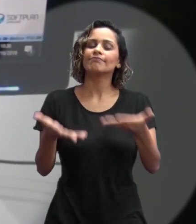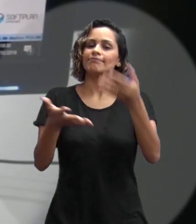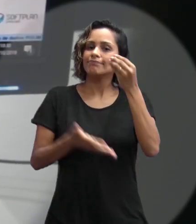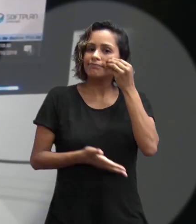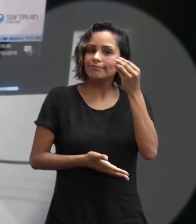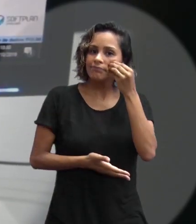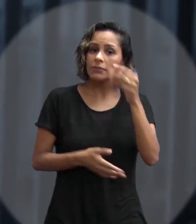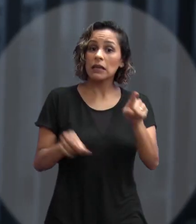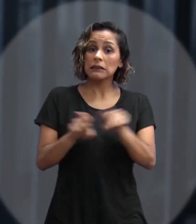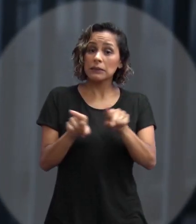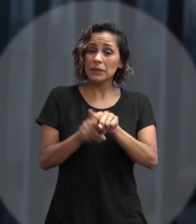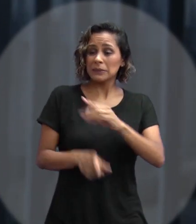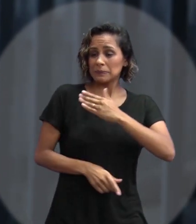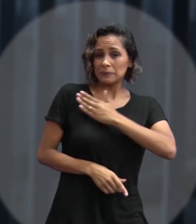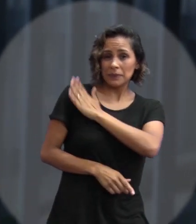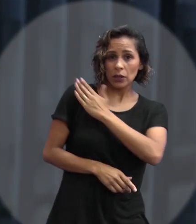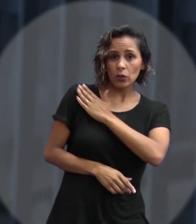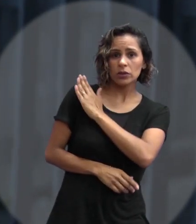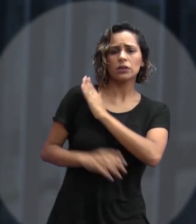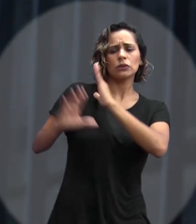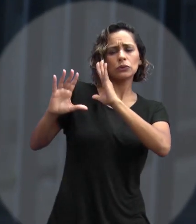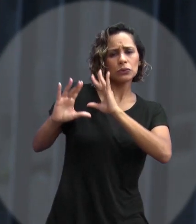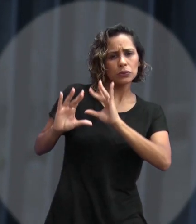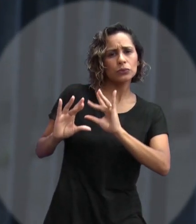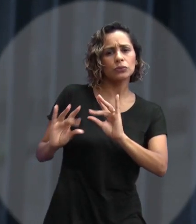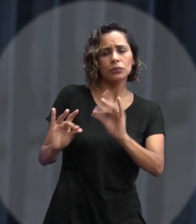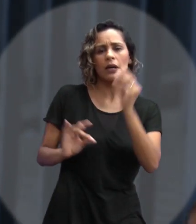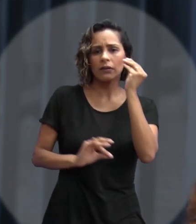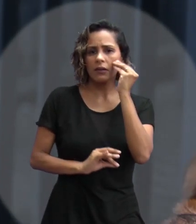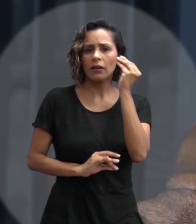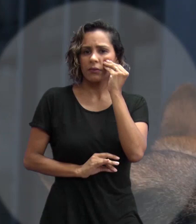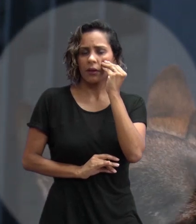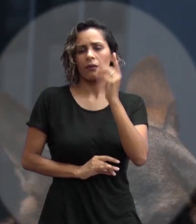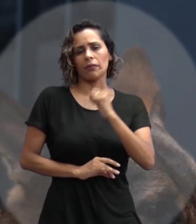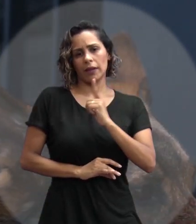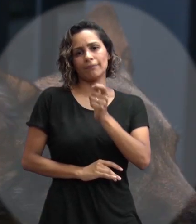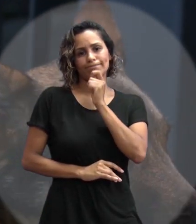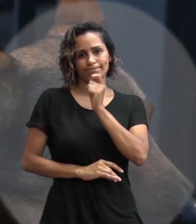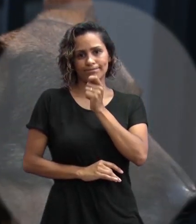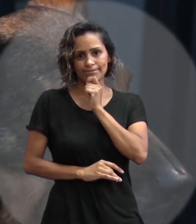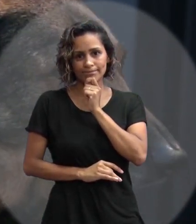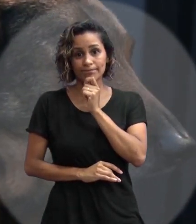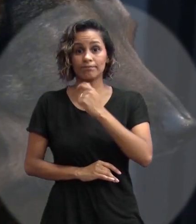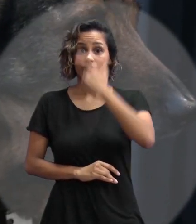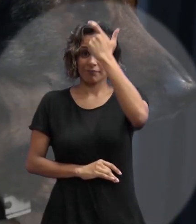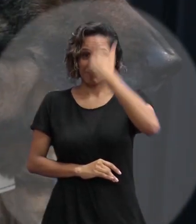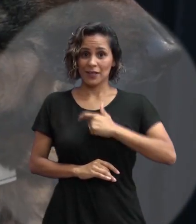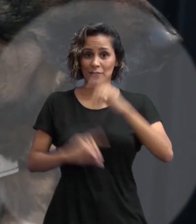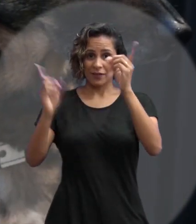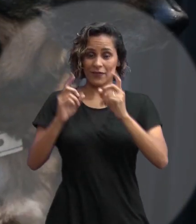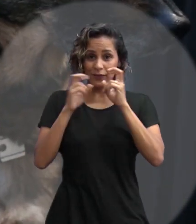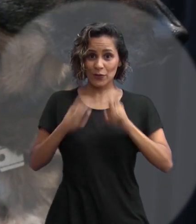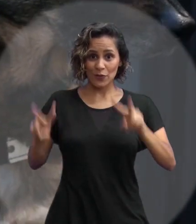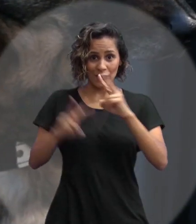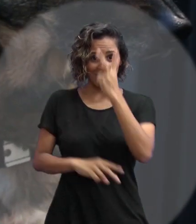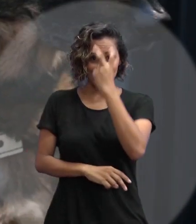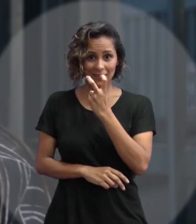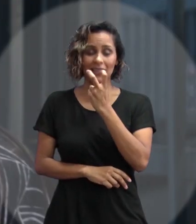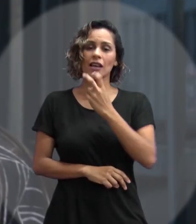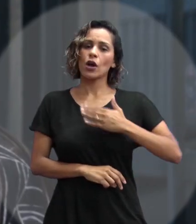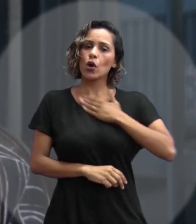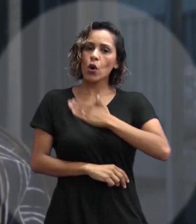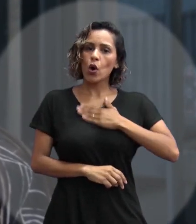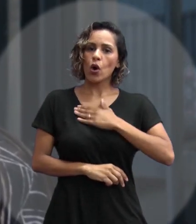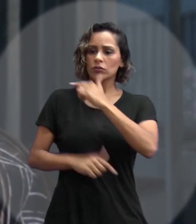ambiente de trabalho e diminuir certos preconceitos ainda existentes. Eu sou pessoa com deficiência